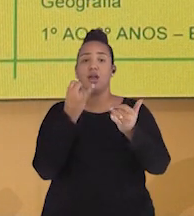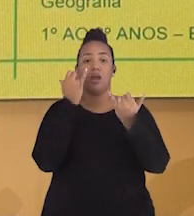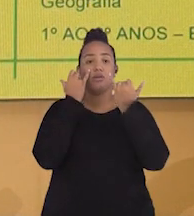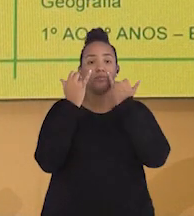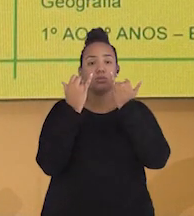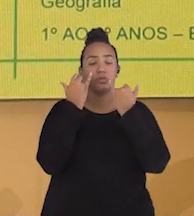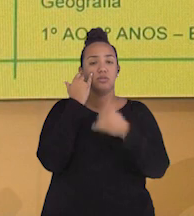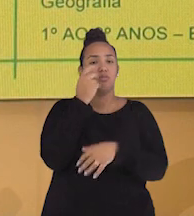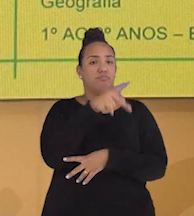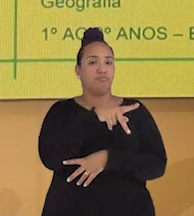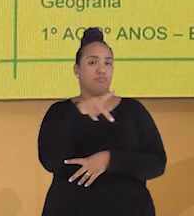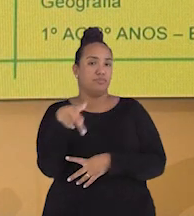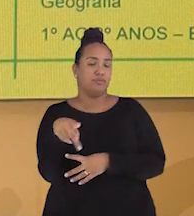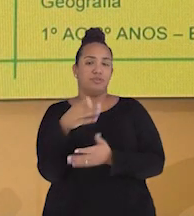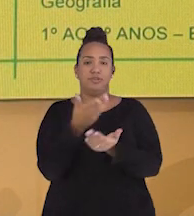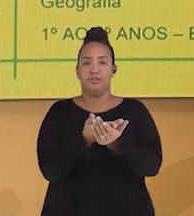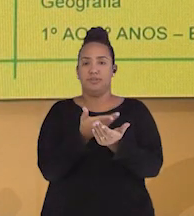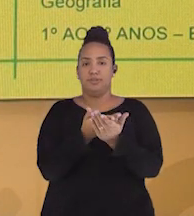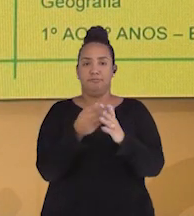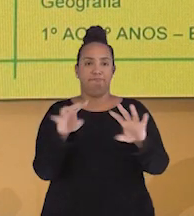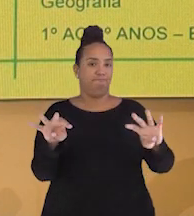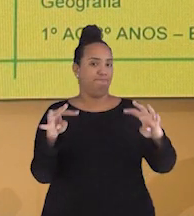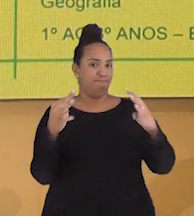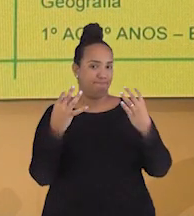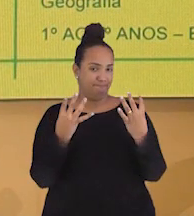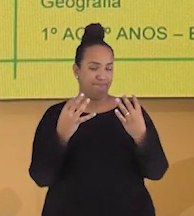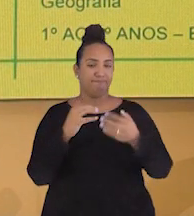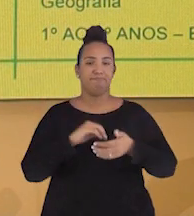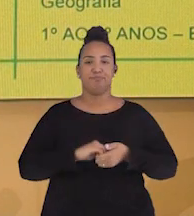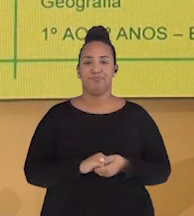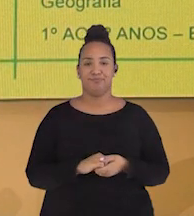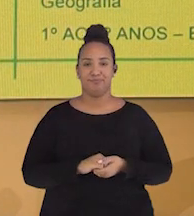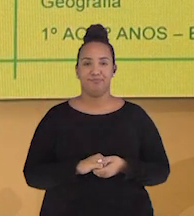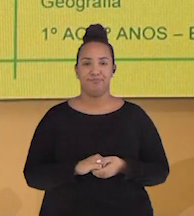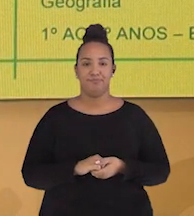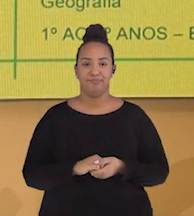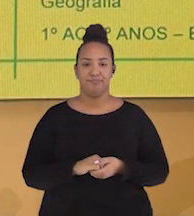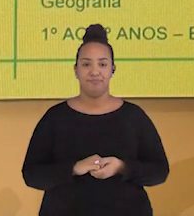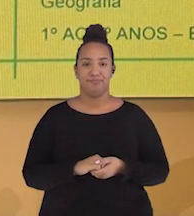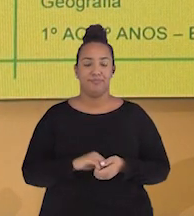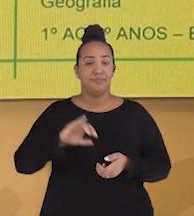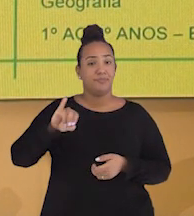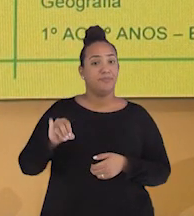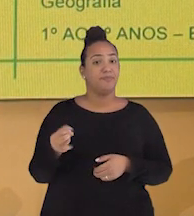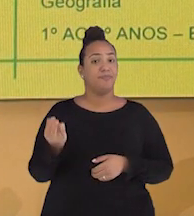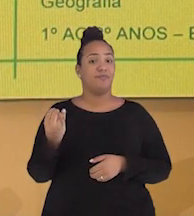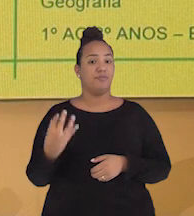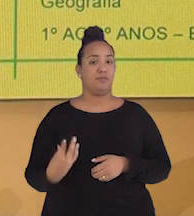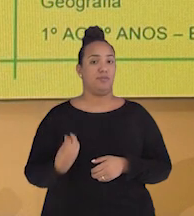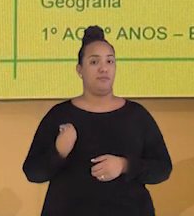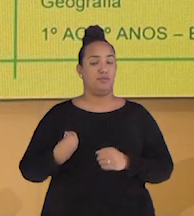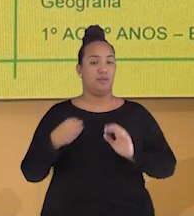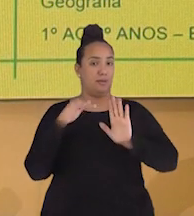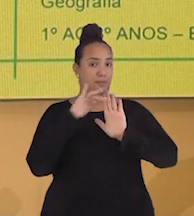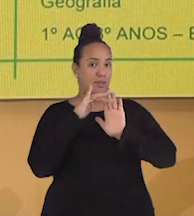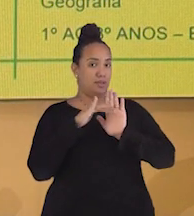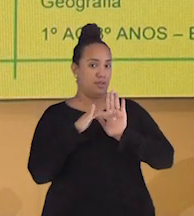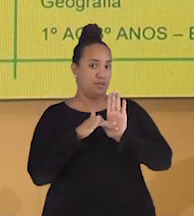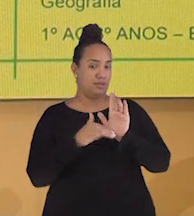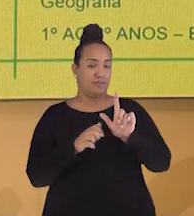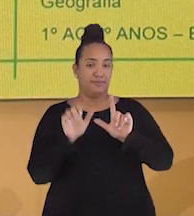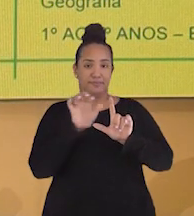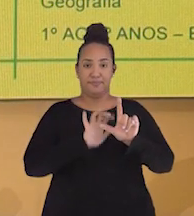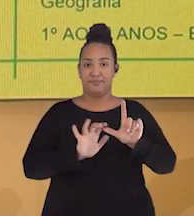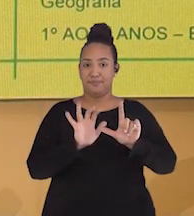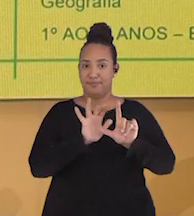informações para os professores e as professoras que estiverem nos assistindo. Aproveite para registrar a sua presença